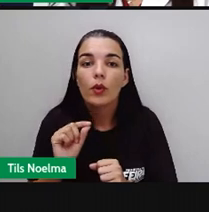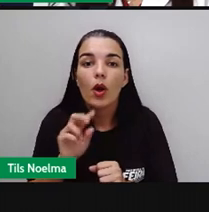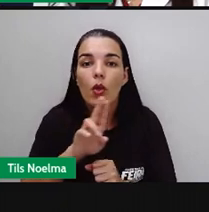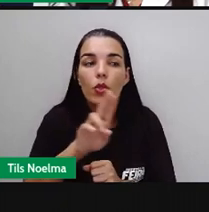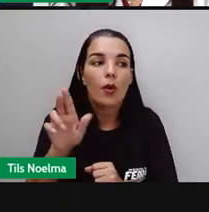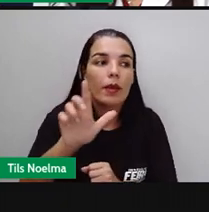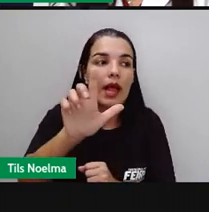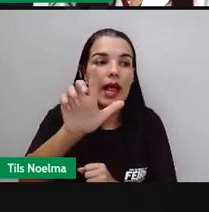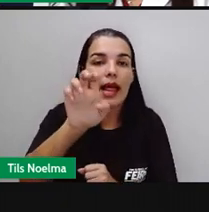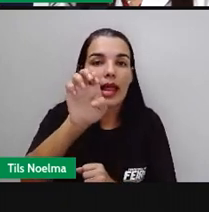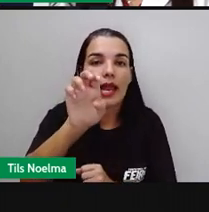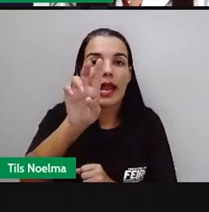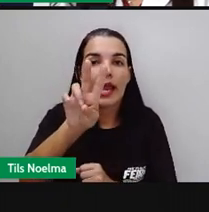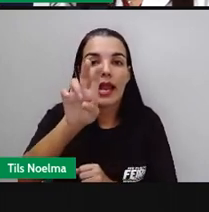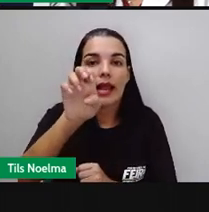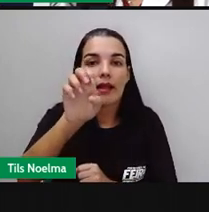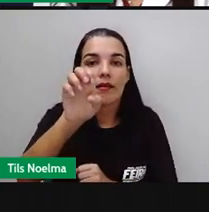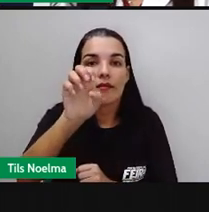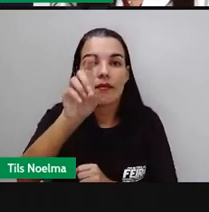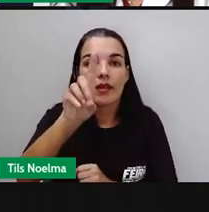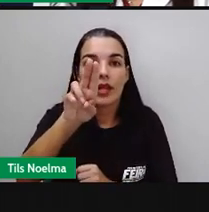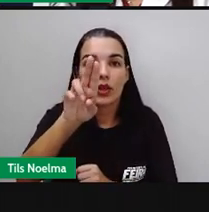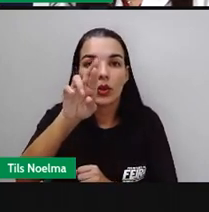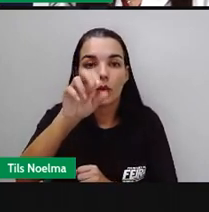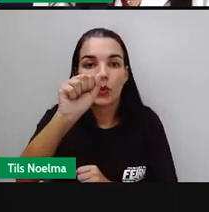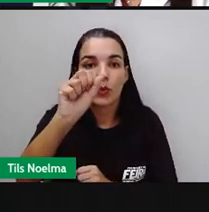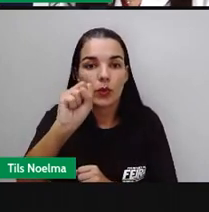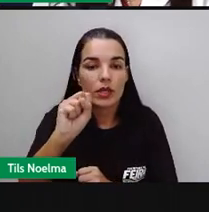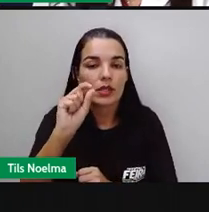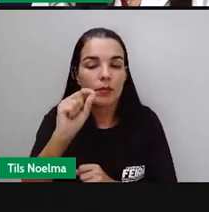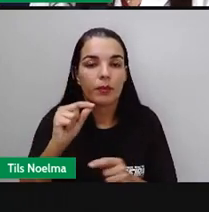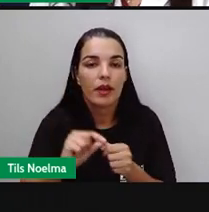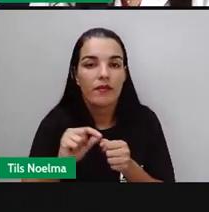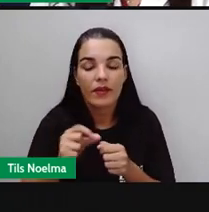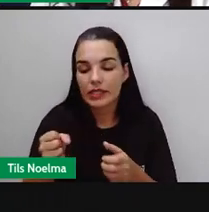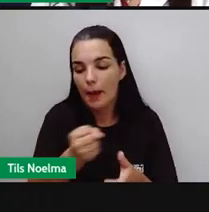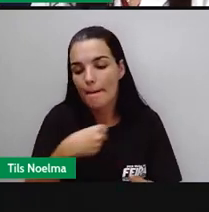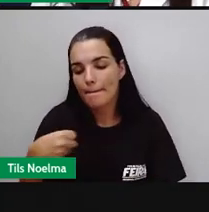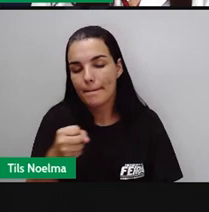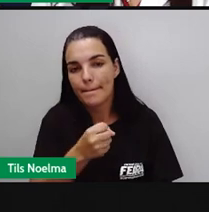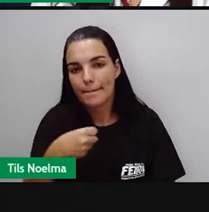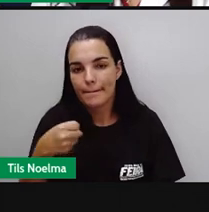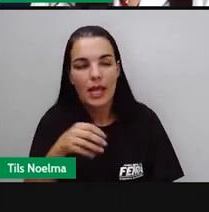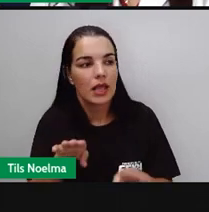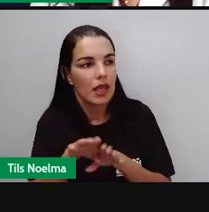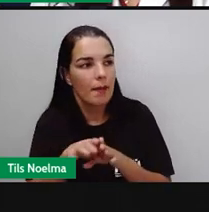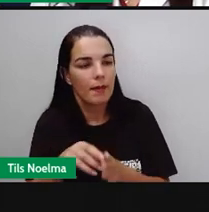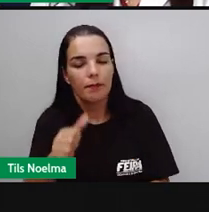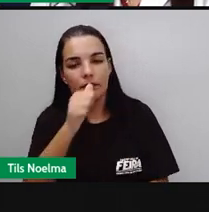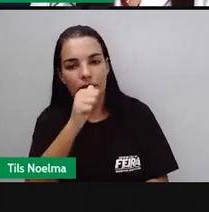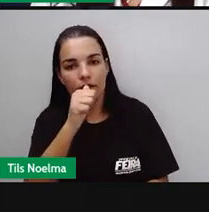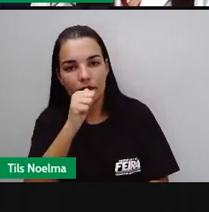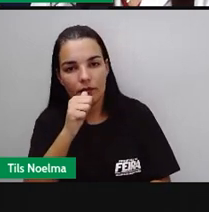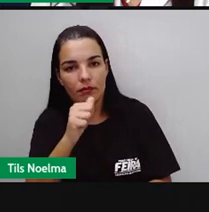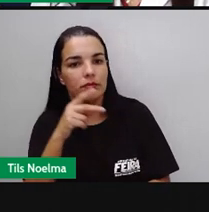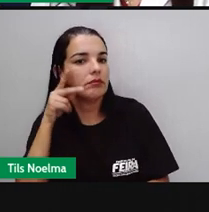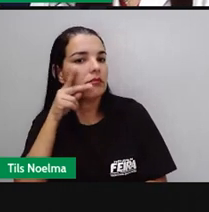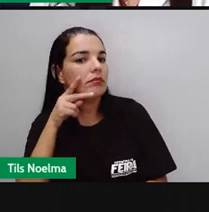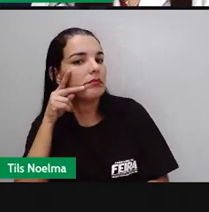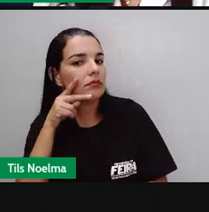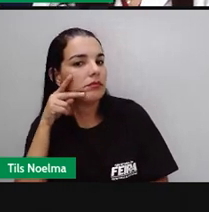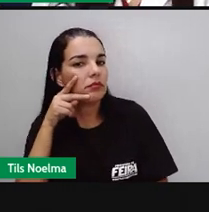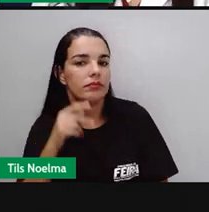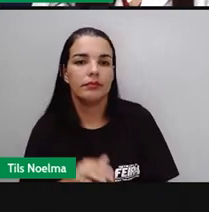como leveduras. São utilizados para a fabricação de pães e bebidas alcoólicas. No processo, então, de fermentação.